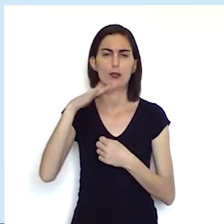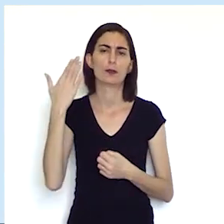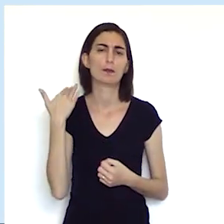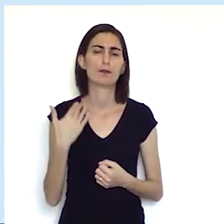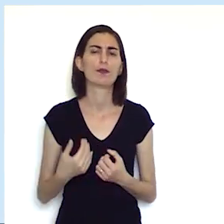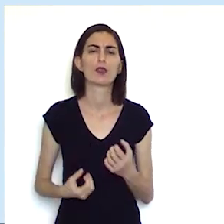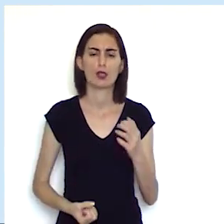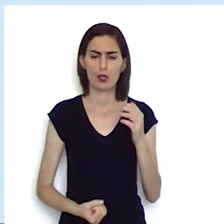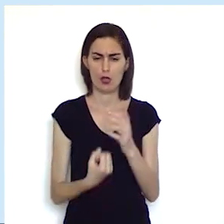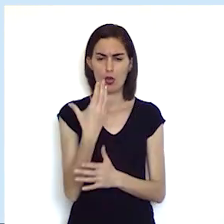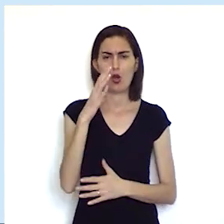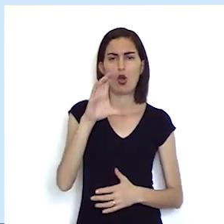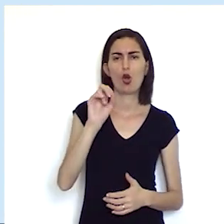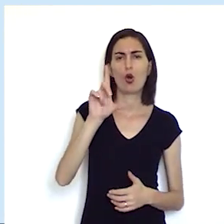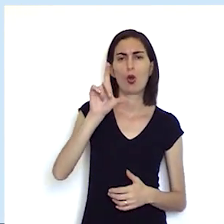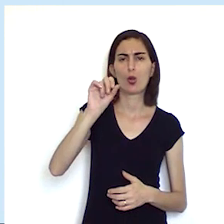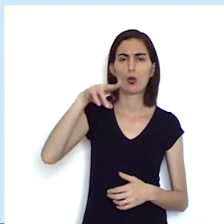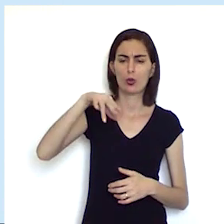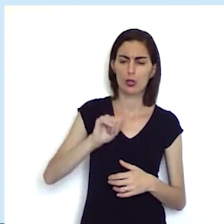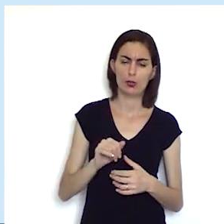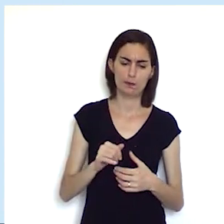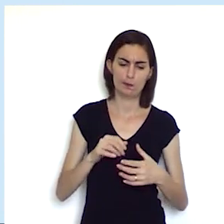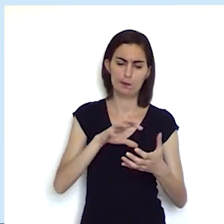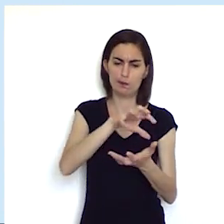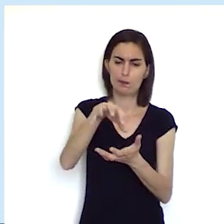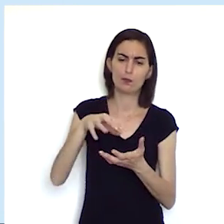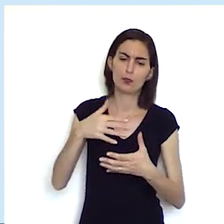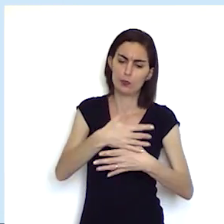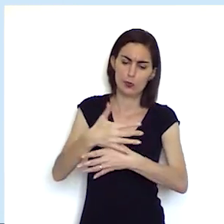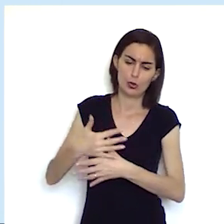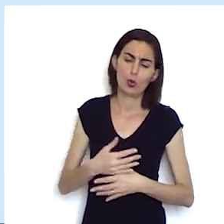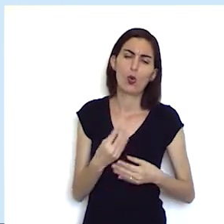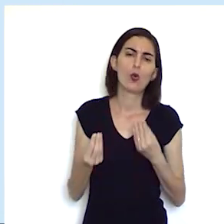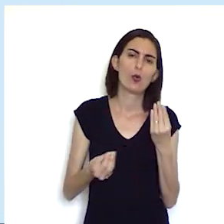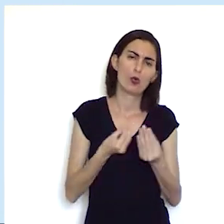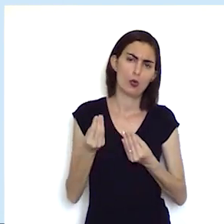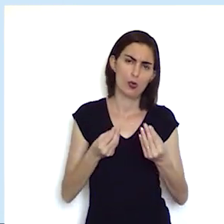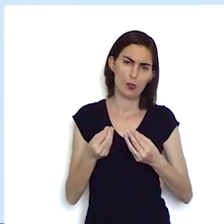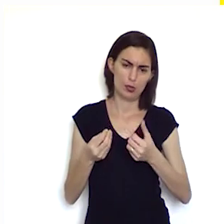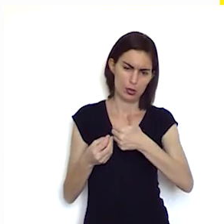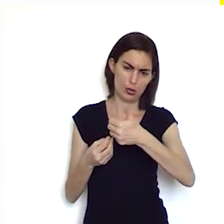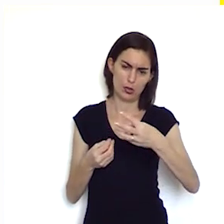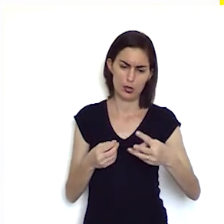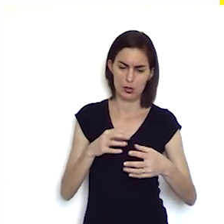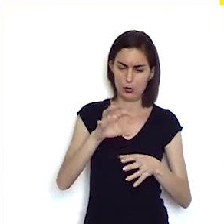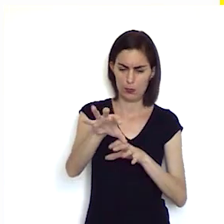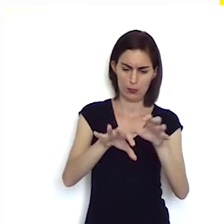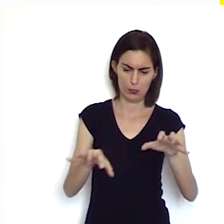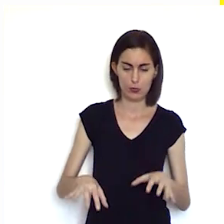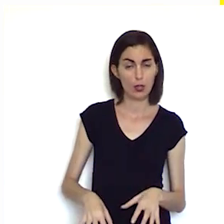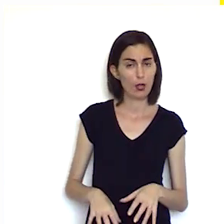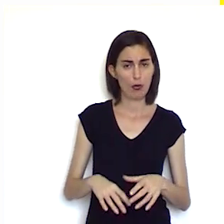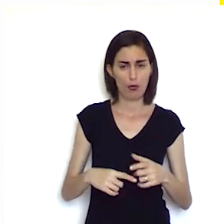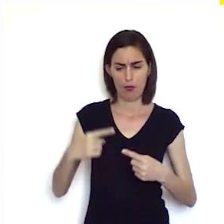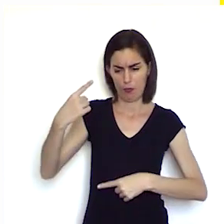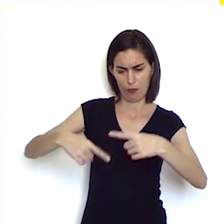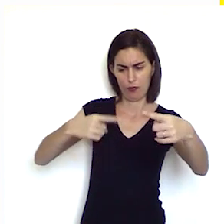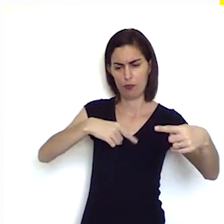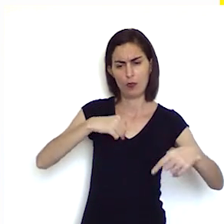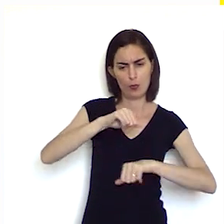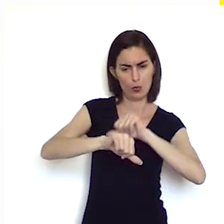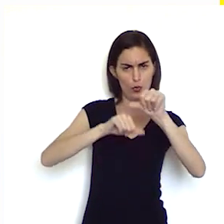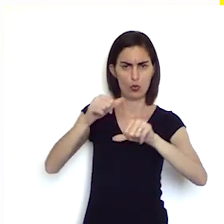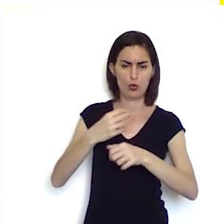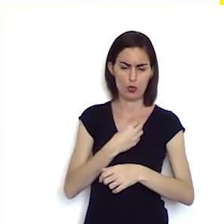a formação das colônias como se deu um pouco essa formação das 13 colônias com os grandes conflitos que